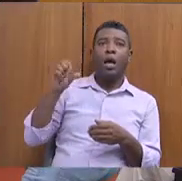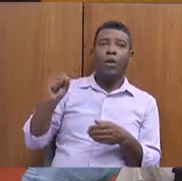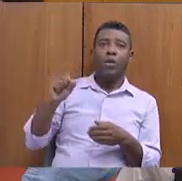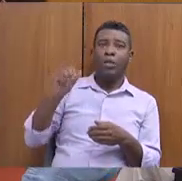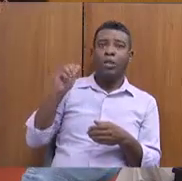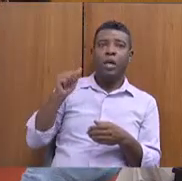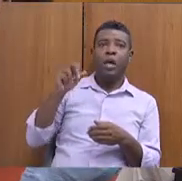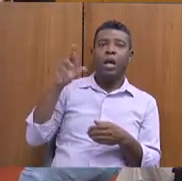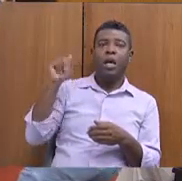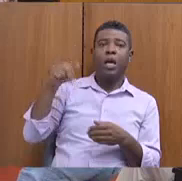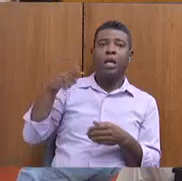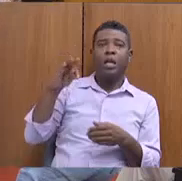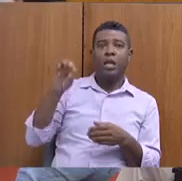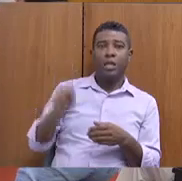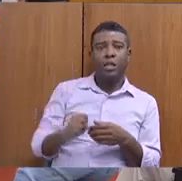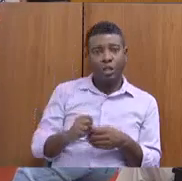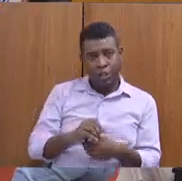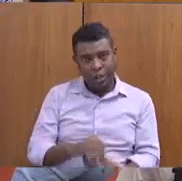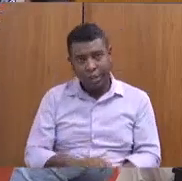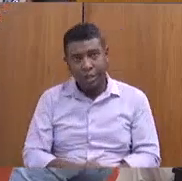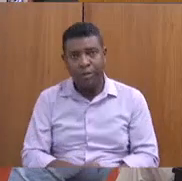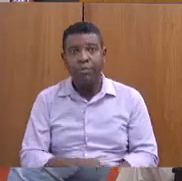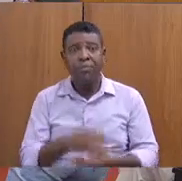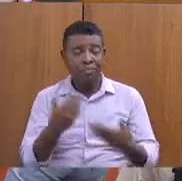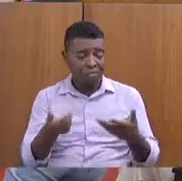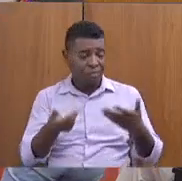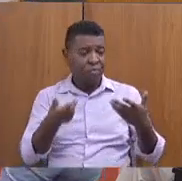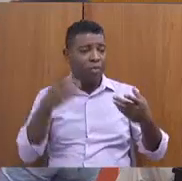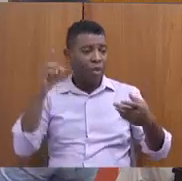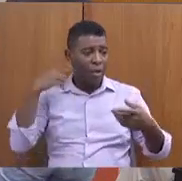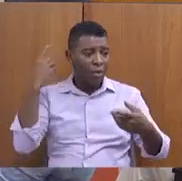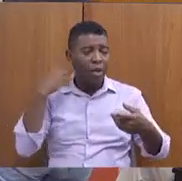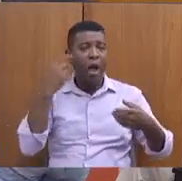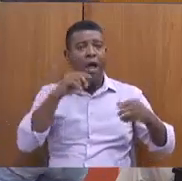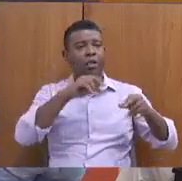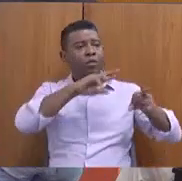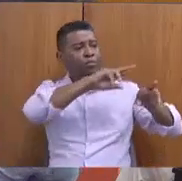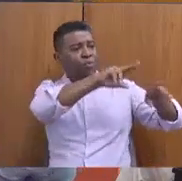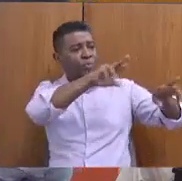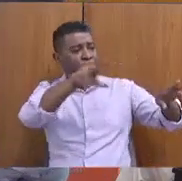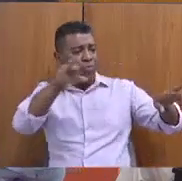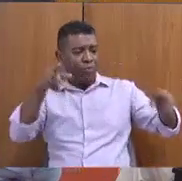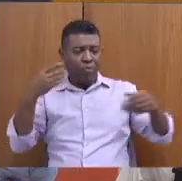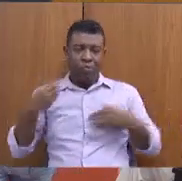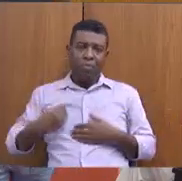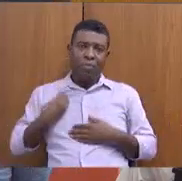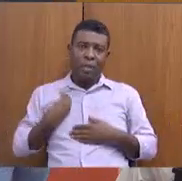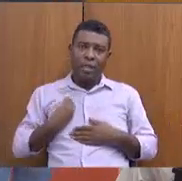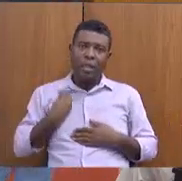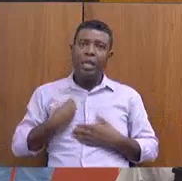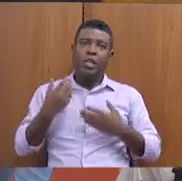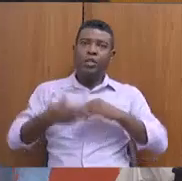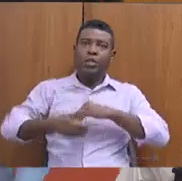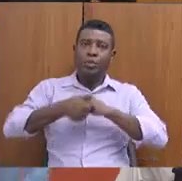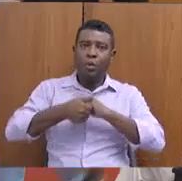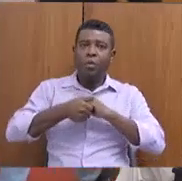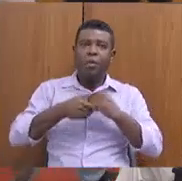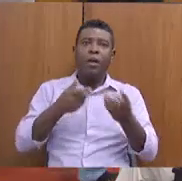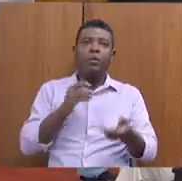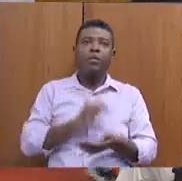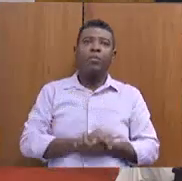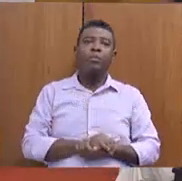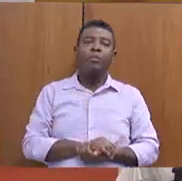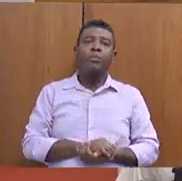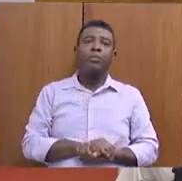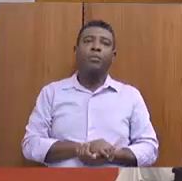demais deputadas presentes, secretária Elizabeth Jucá, também seus... Desculpa aí, que eu vou